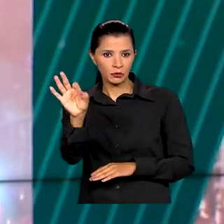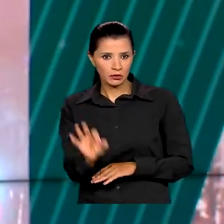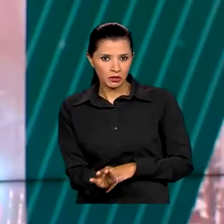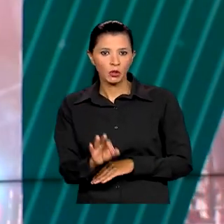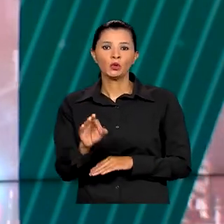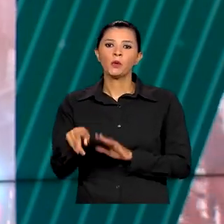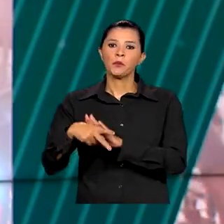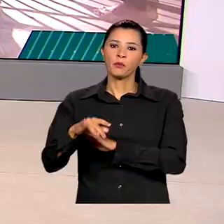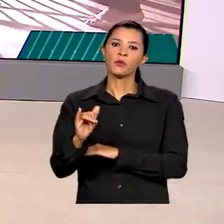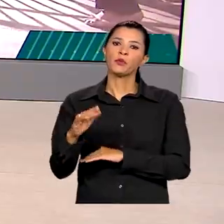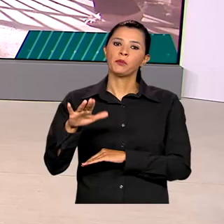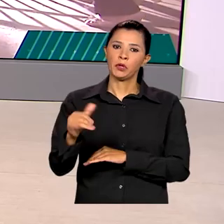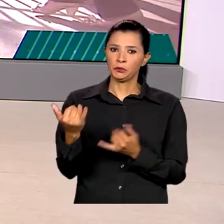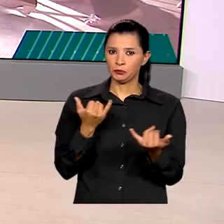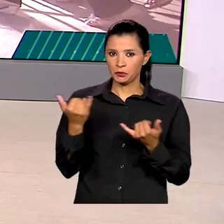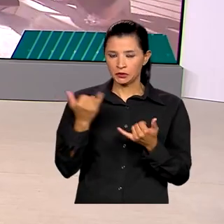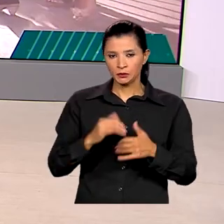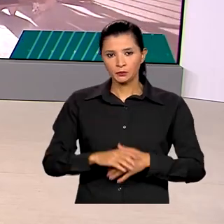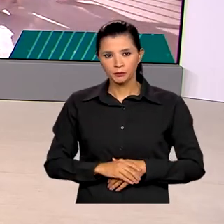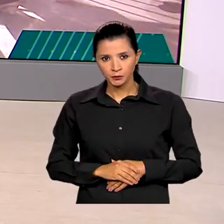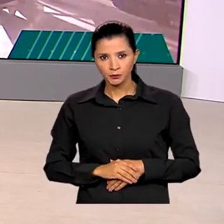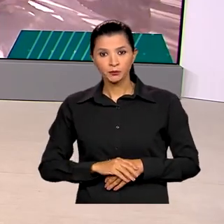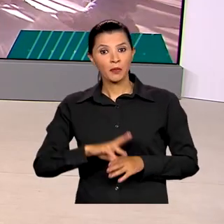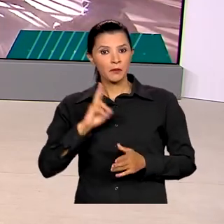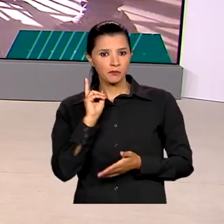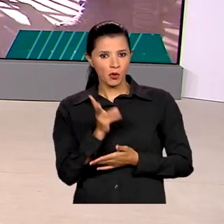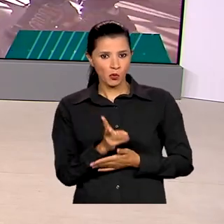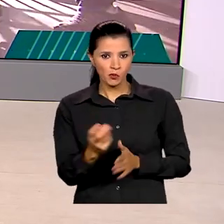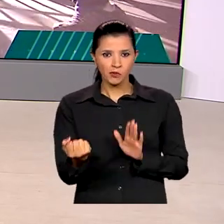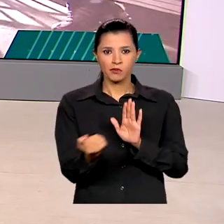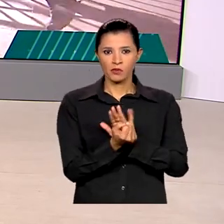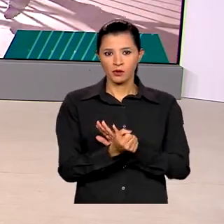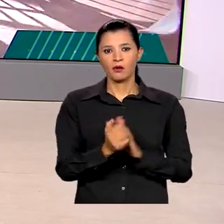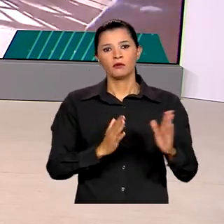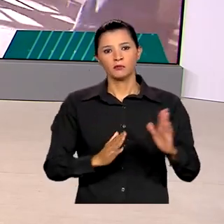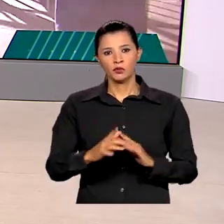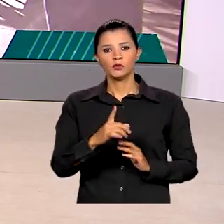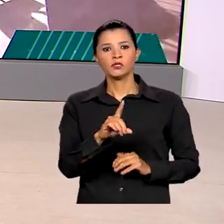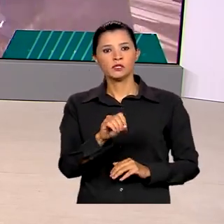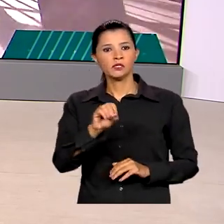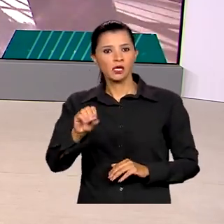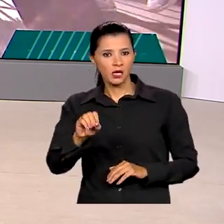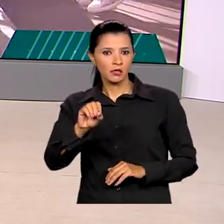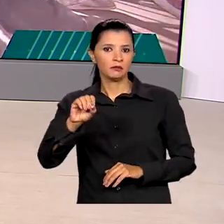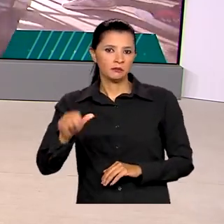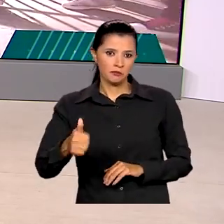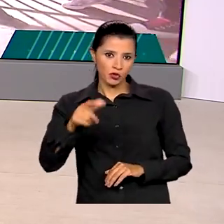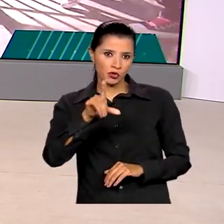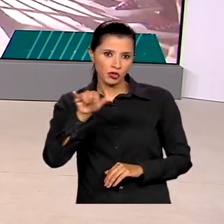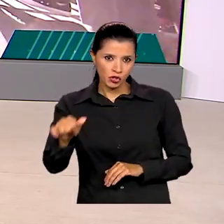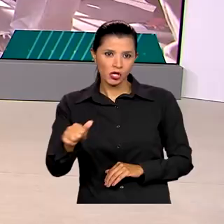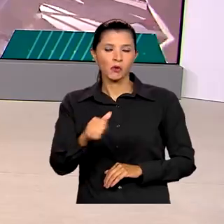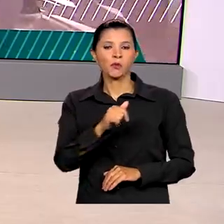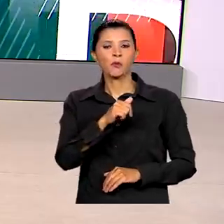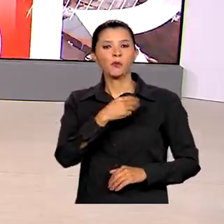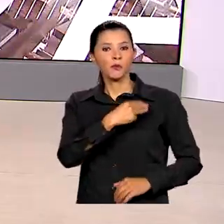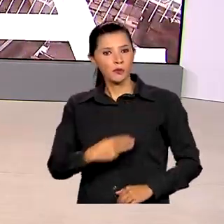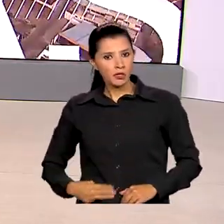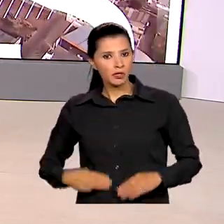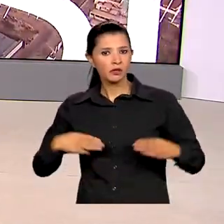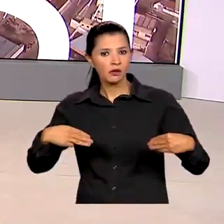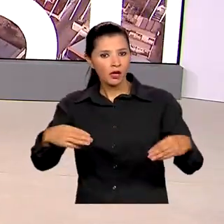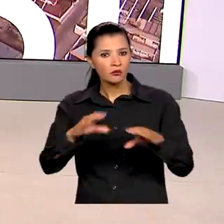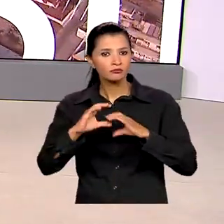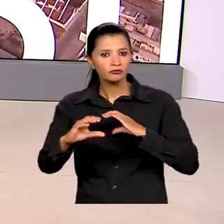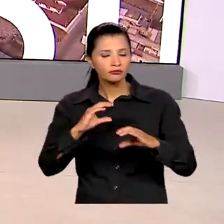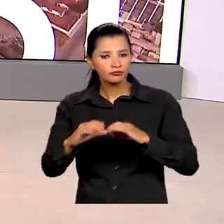são do IBAMA. E ainda para marcar os 100 primeiros dias de governo, o Ministério das Comunicações anunciou a ampliação de